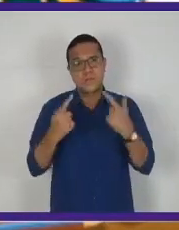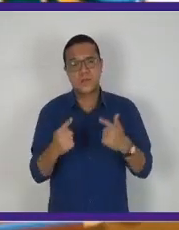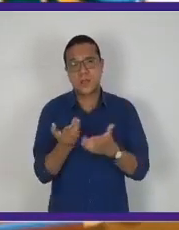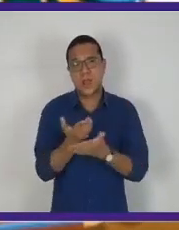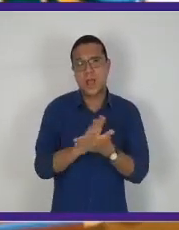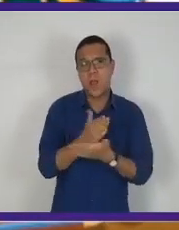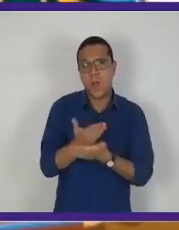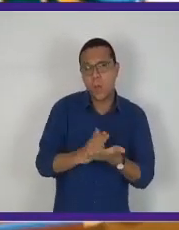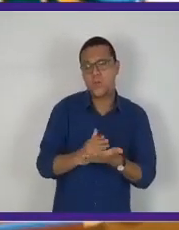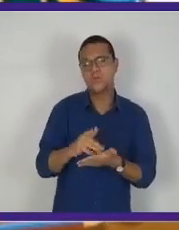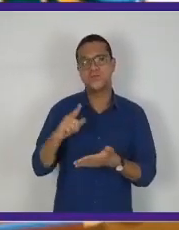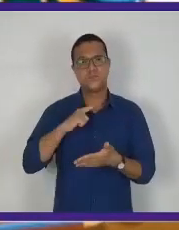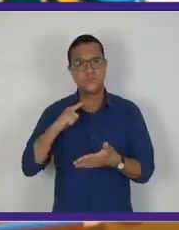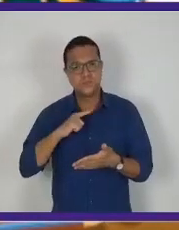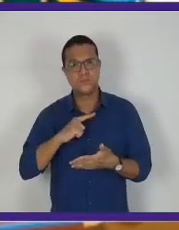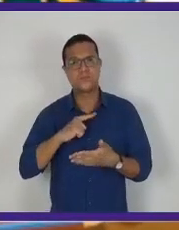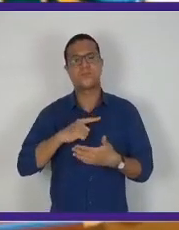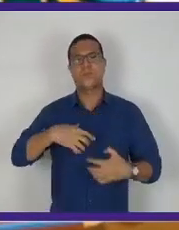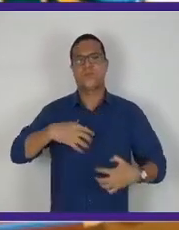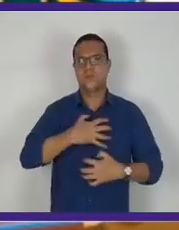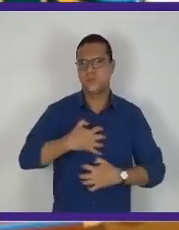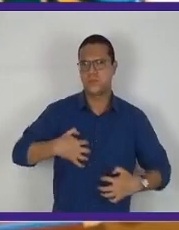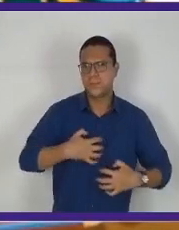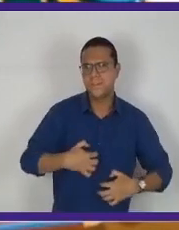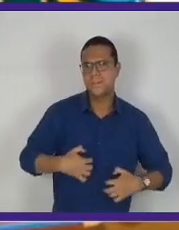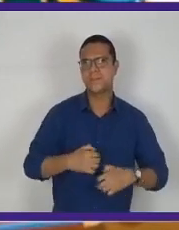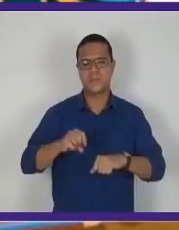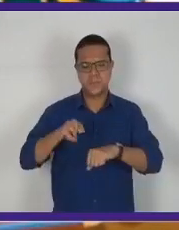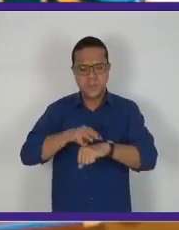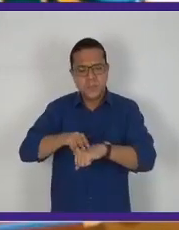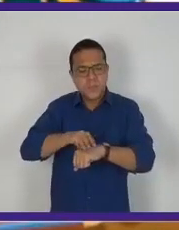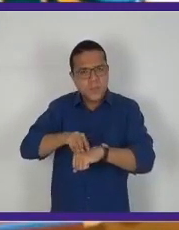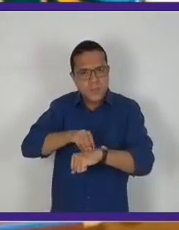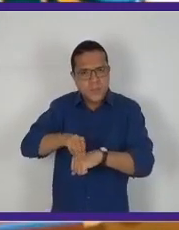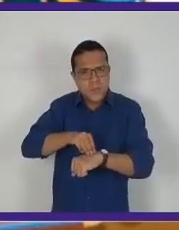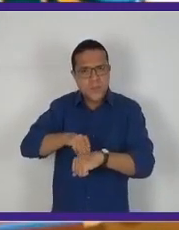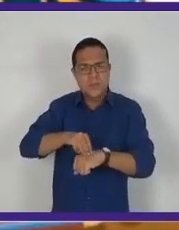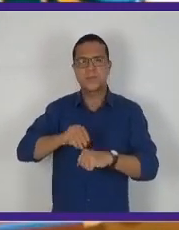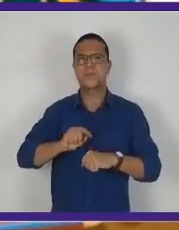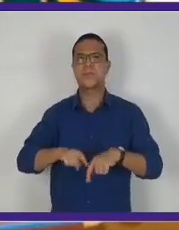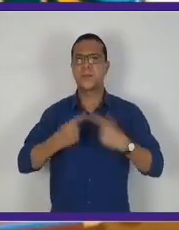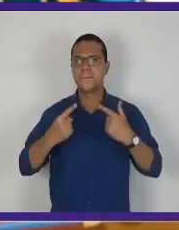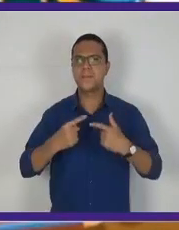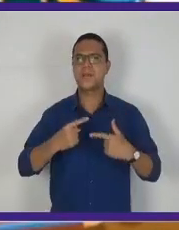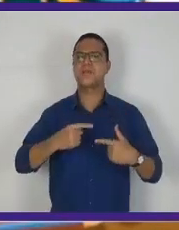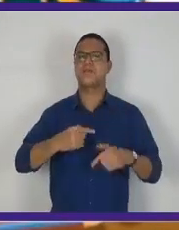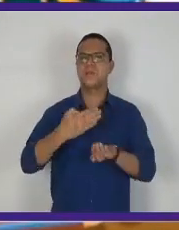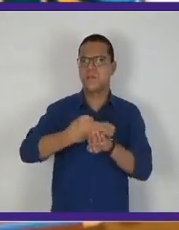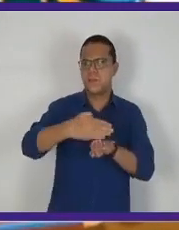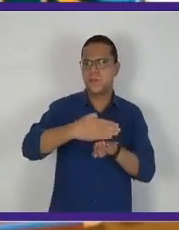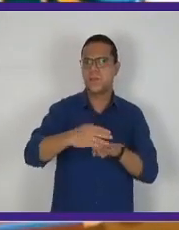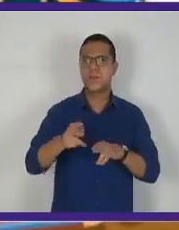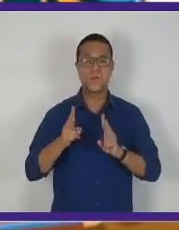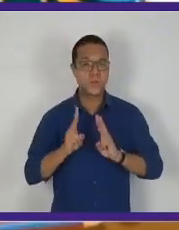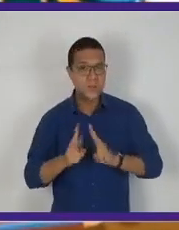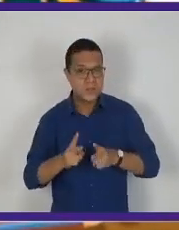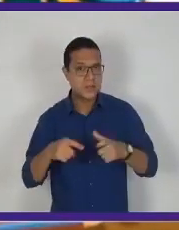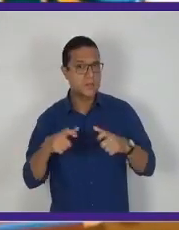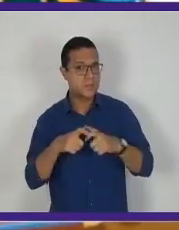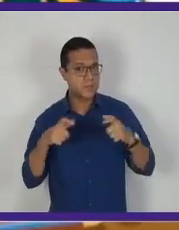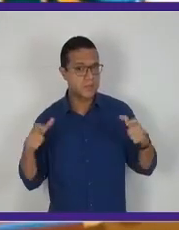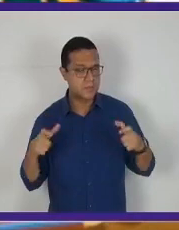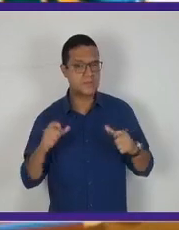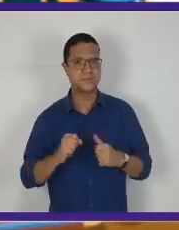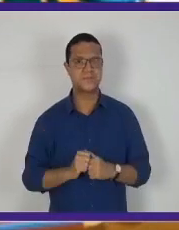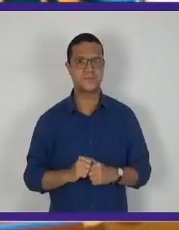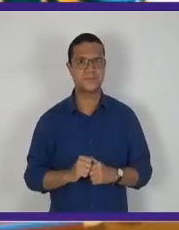algumas zebras terem até listras em tons marrons, o fundo branco sempre predomina. Eu